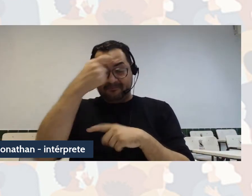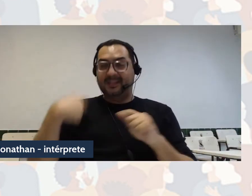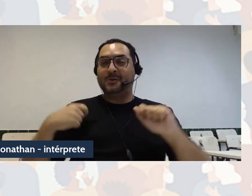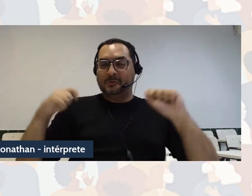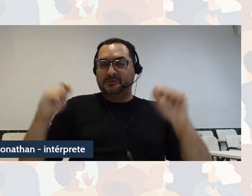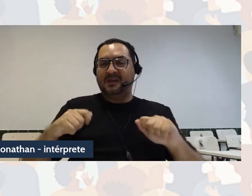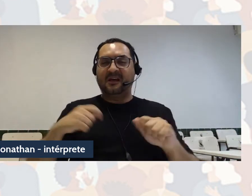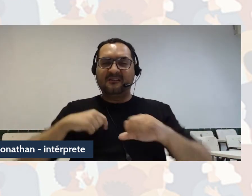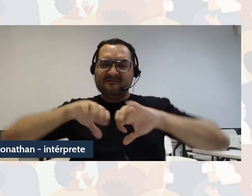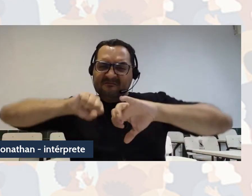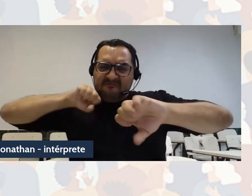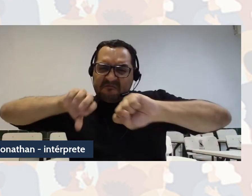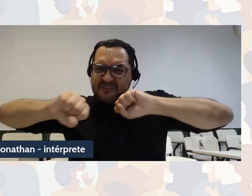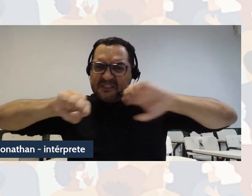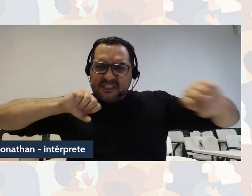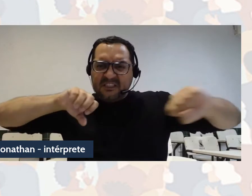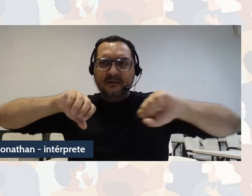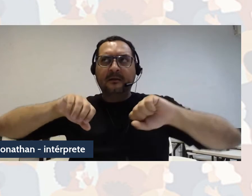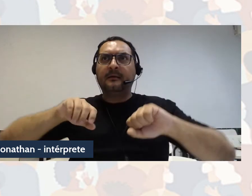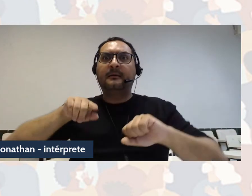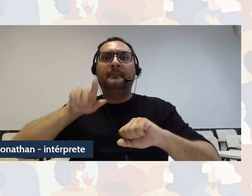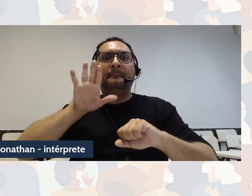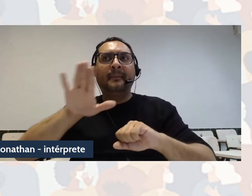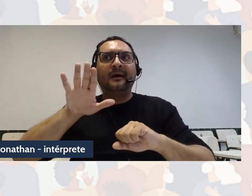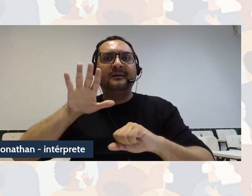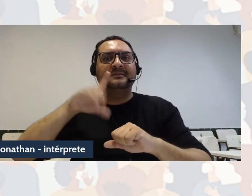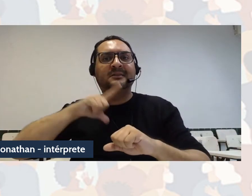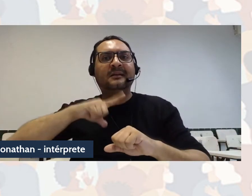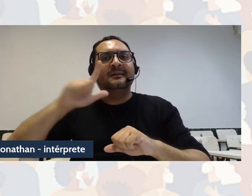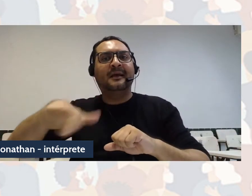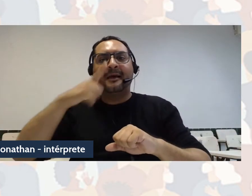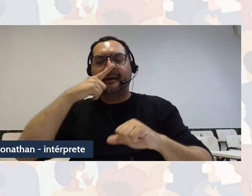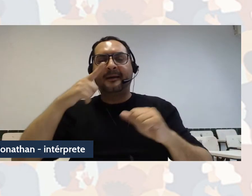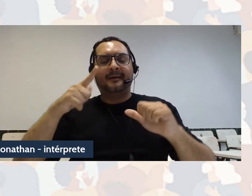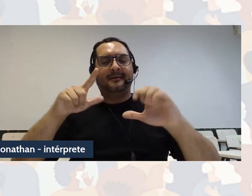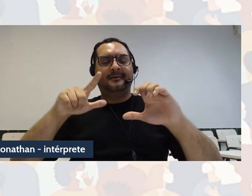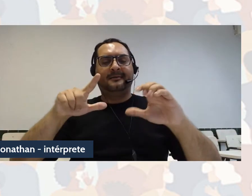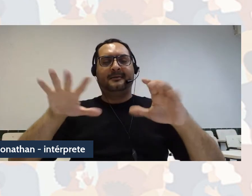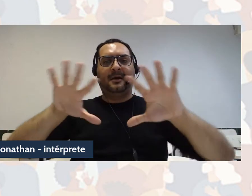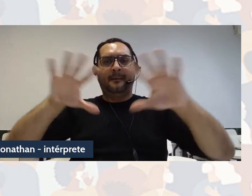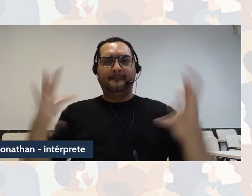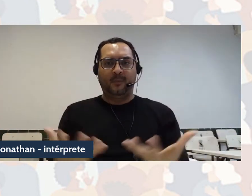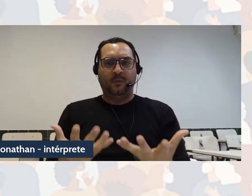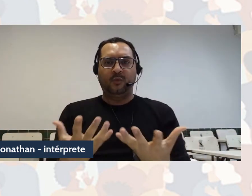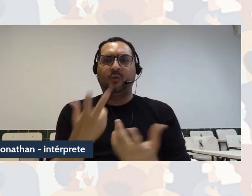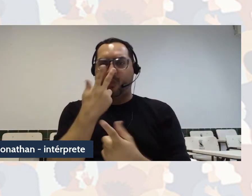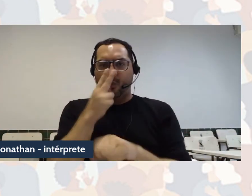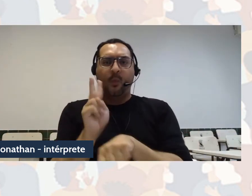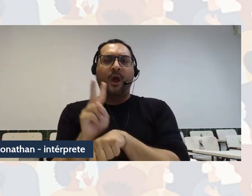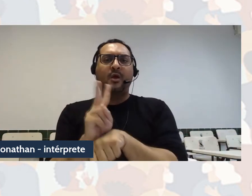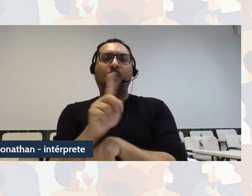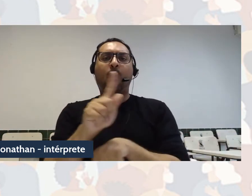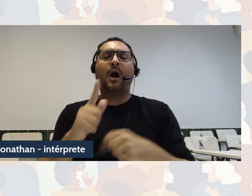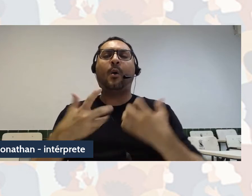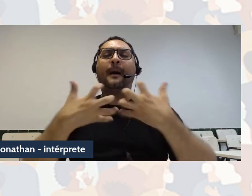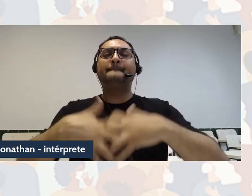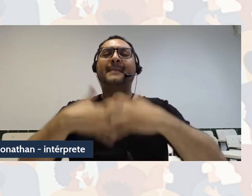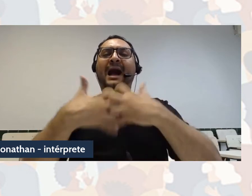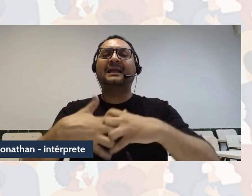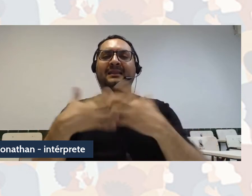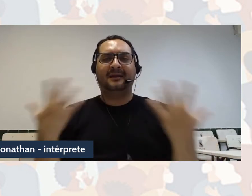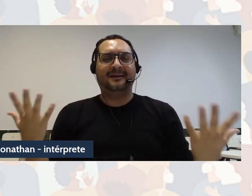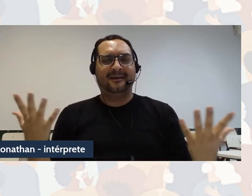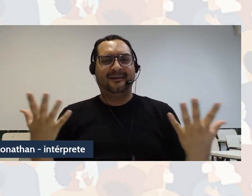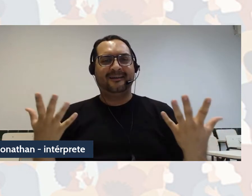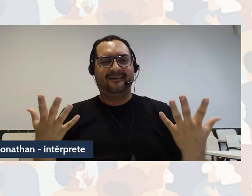canicista, tem em vista essa dimensão do mundo natural se equivaler ou ser pensado ou ser visto como uma